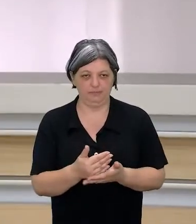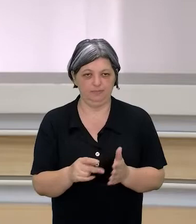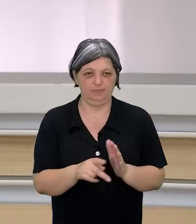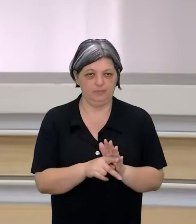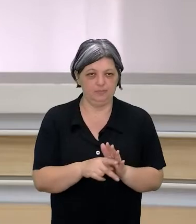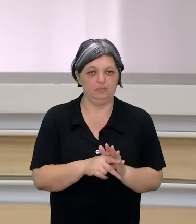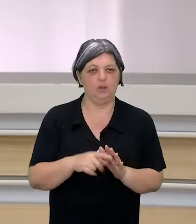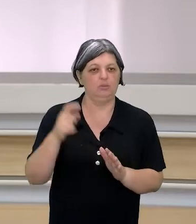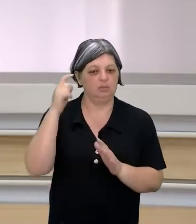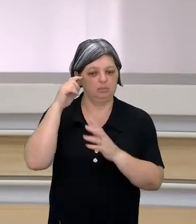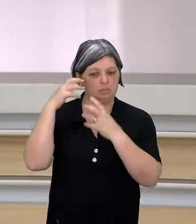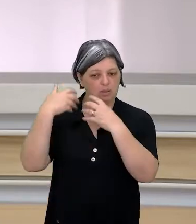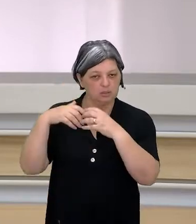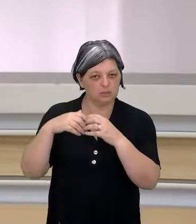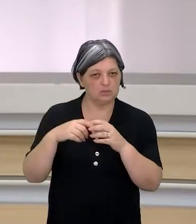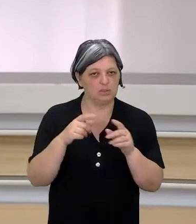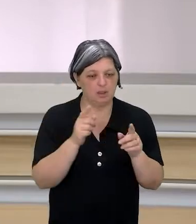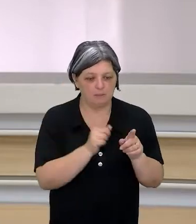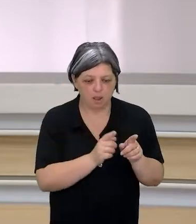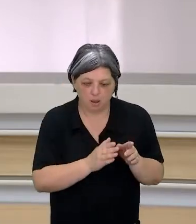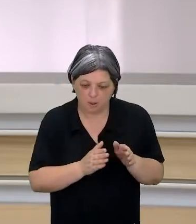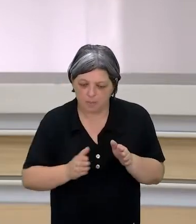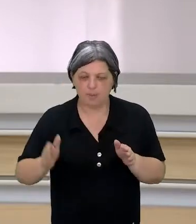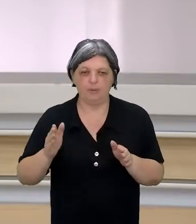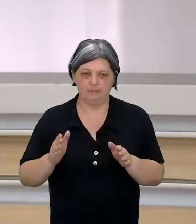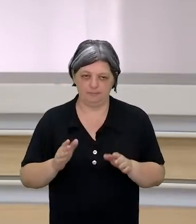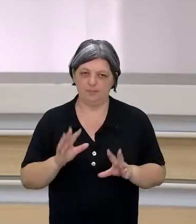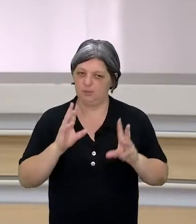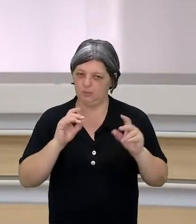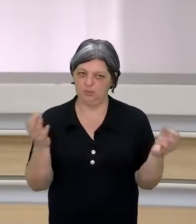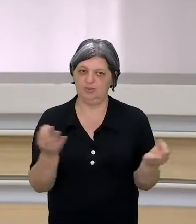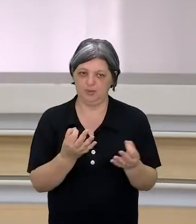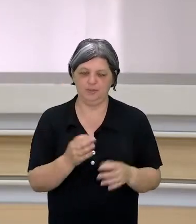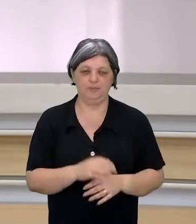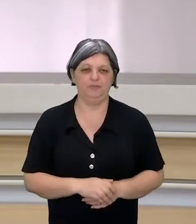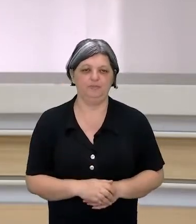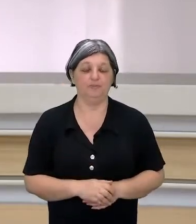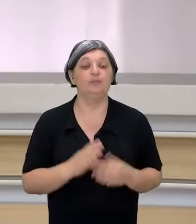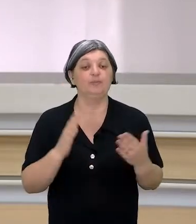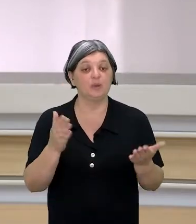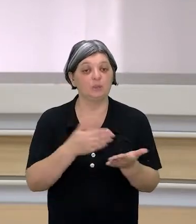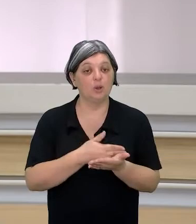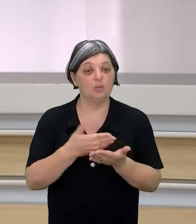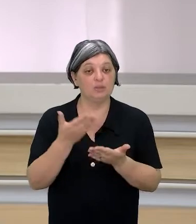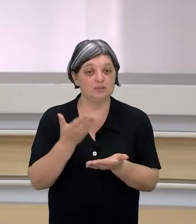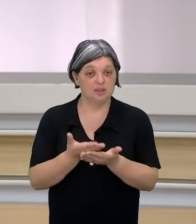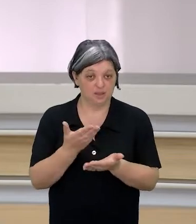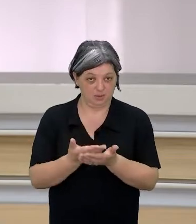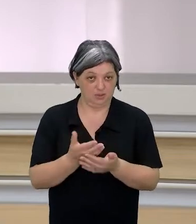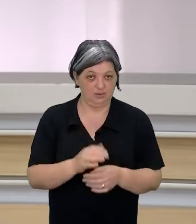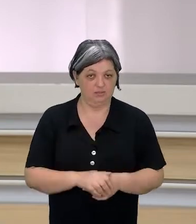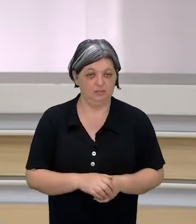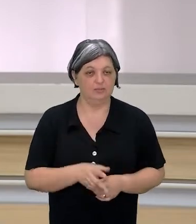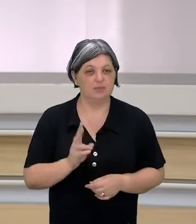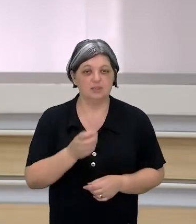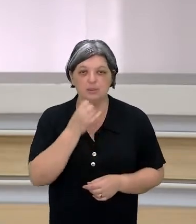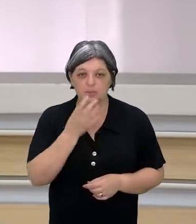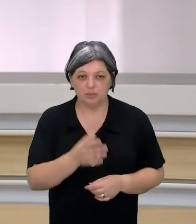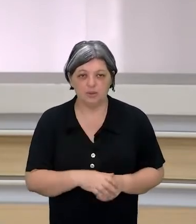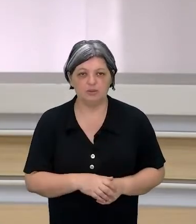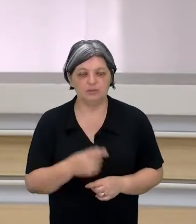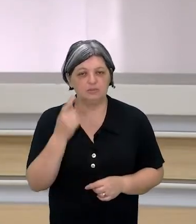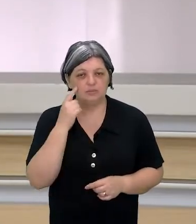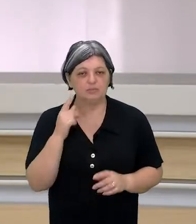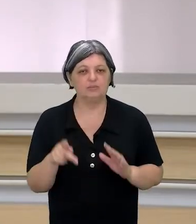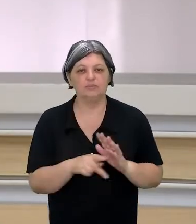linha de raciocínio para ver se, ó, ficou tudo chuchuzinho. E para a gente começar a nossa aula, é sempre bom a gente olhar o nosso mapa de